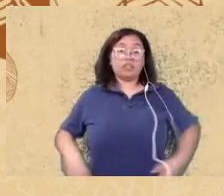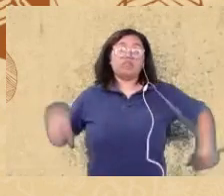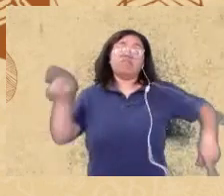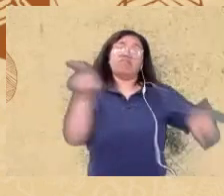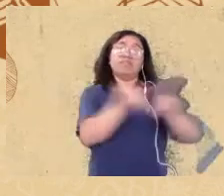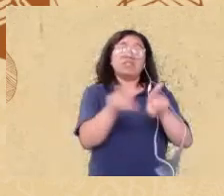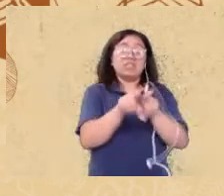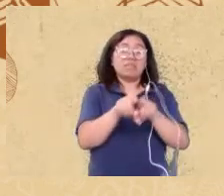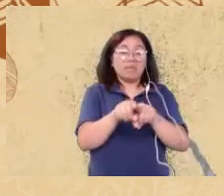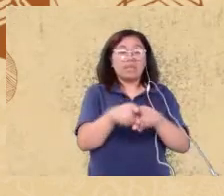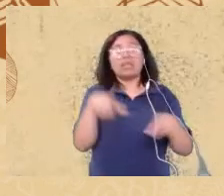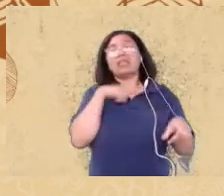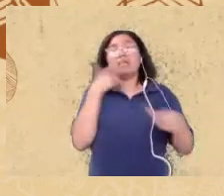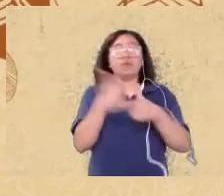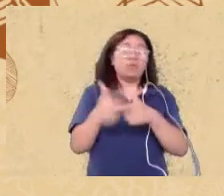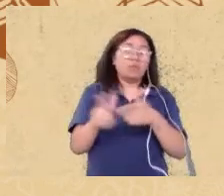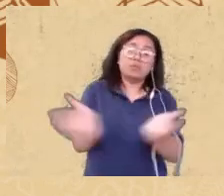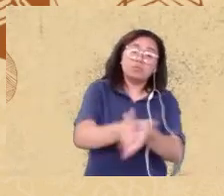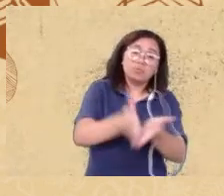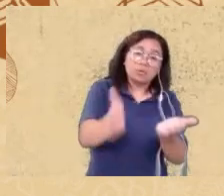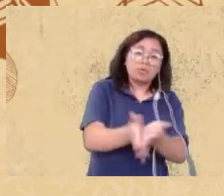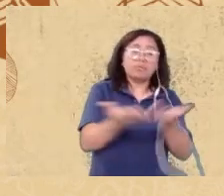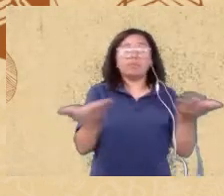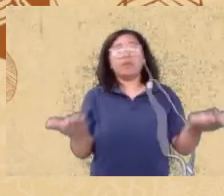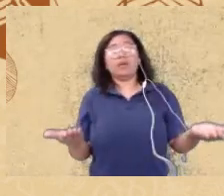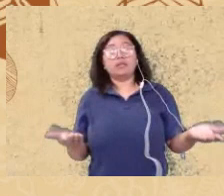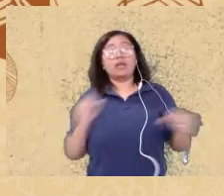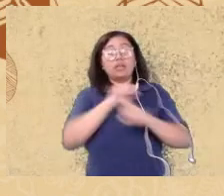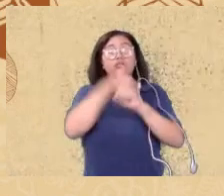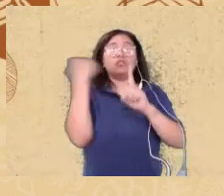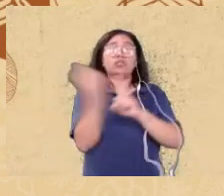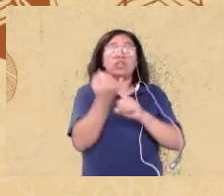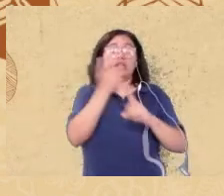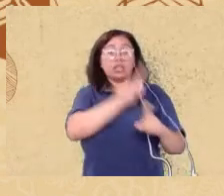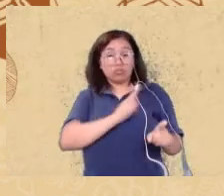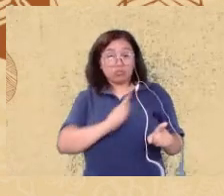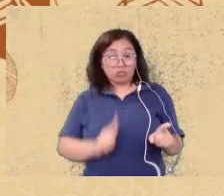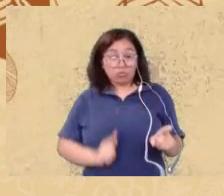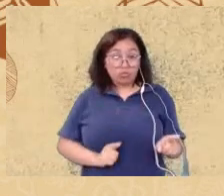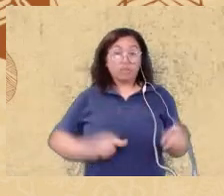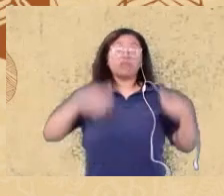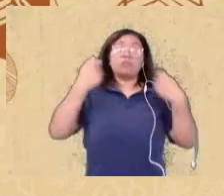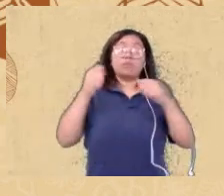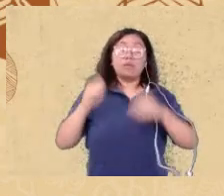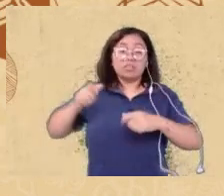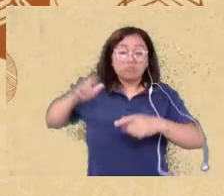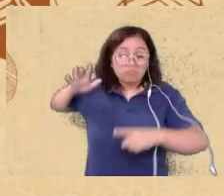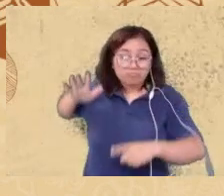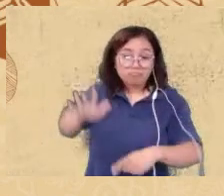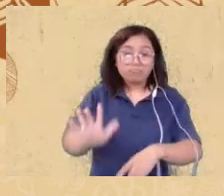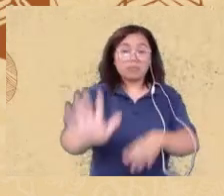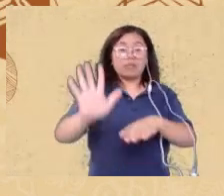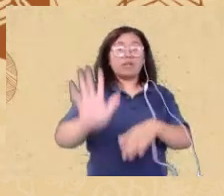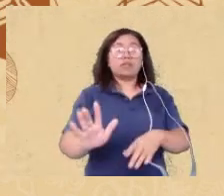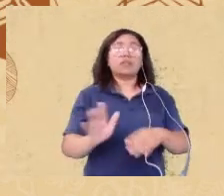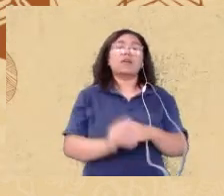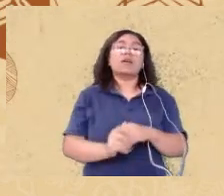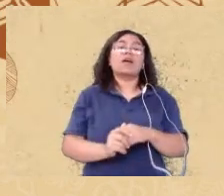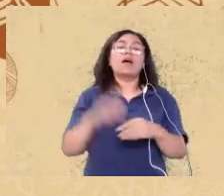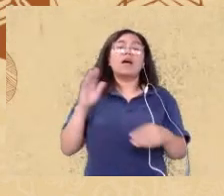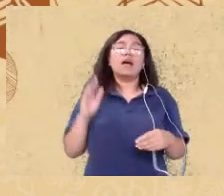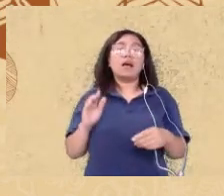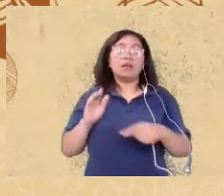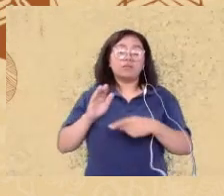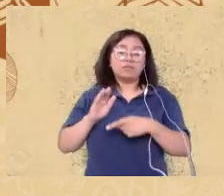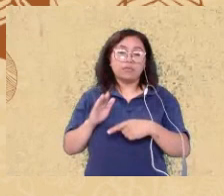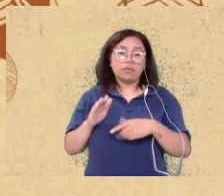as sociedades e os governos precisam se dedicar seriamente às metas de desenvolvimento sustentável e